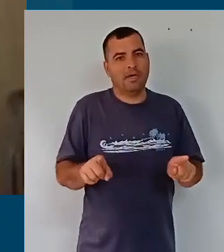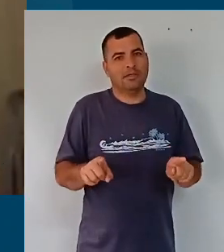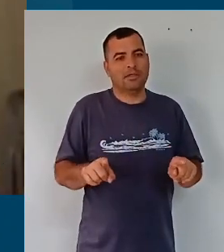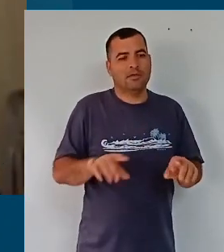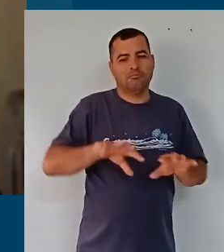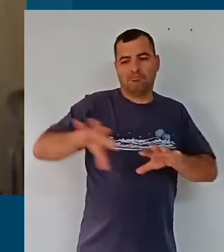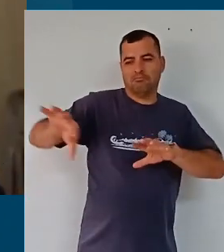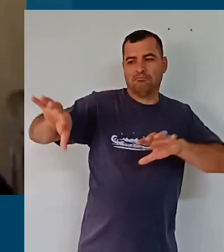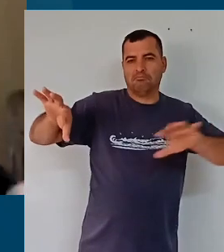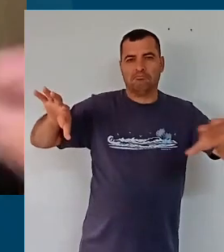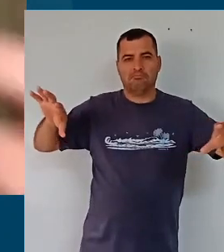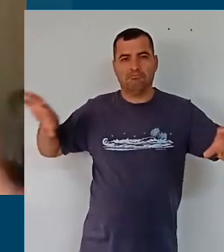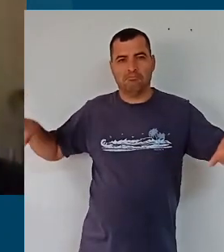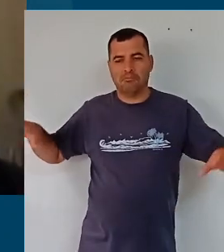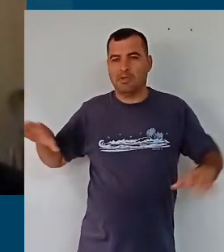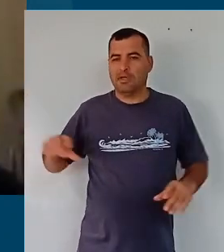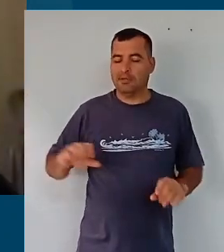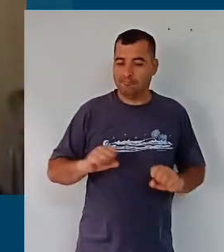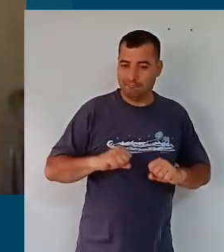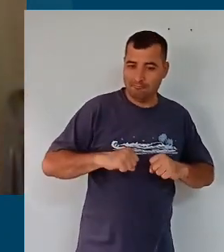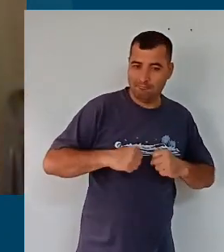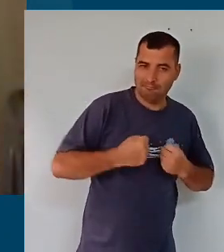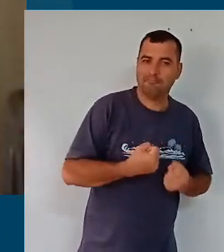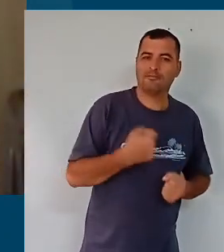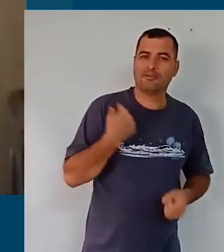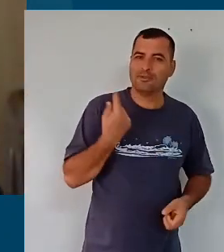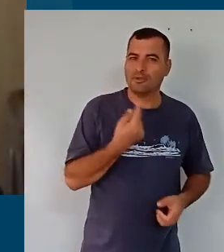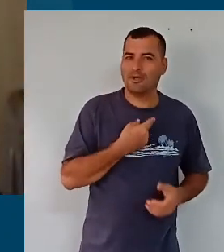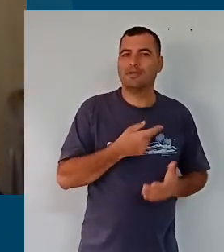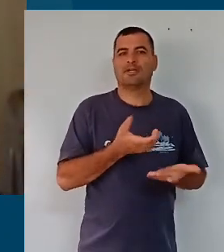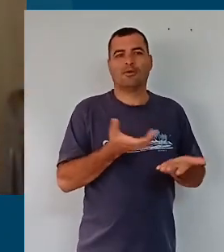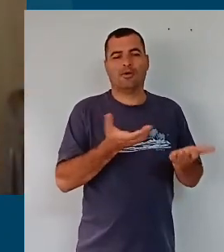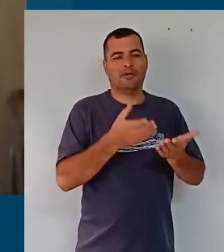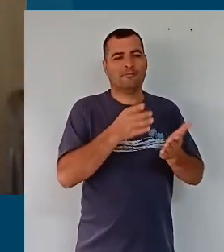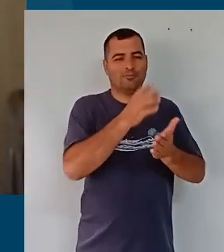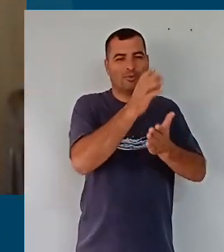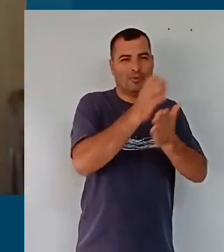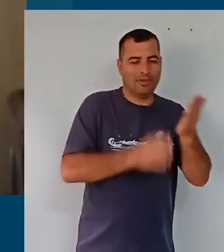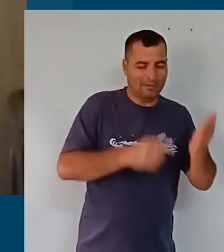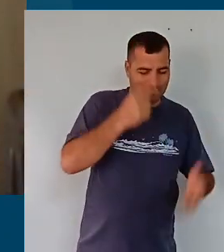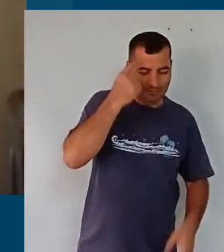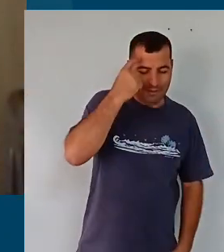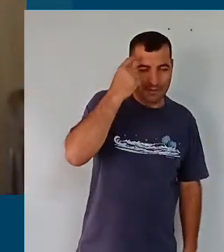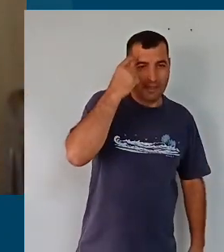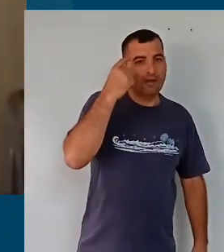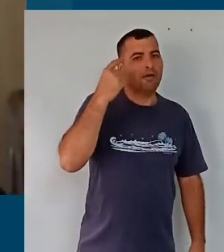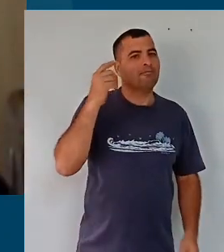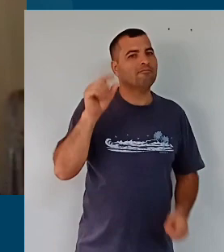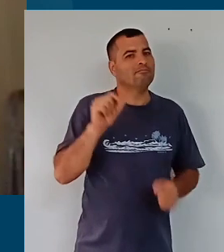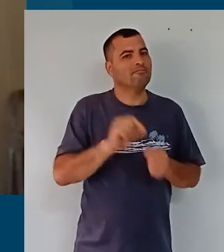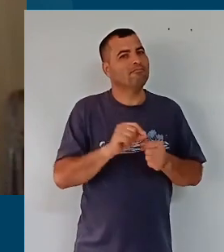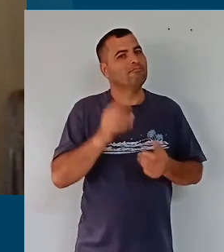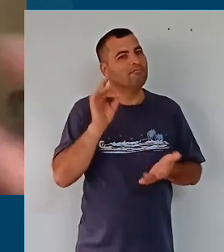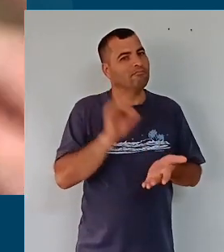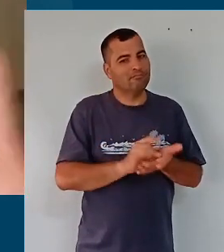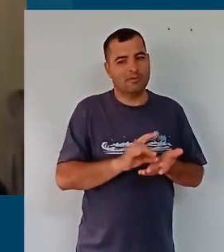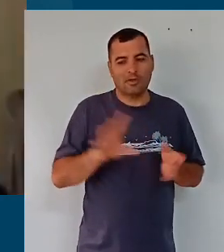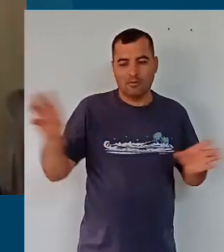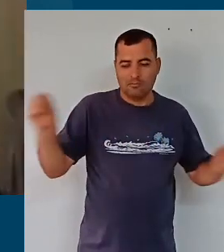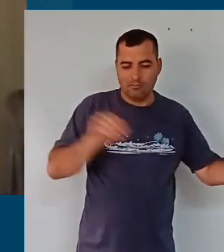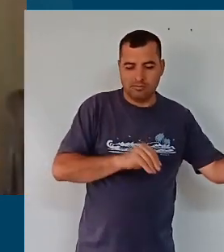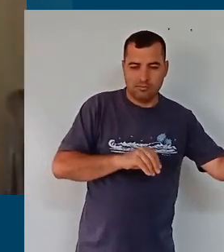documentos separados. E o grande exercício que o currículo nos trouxe a pensar e a produzir foi a